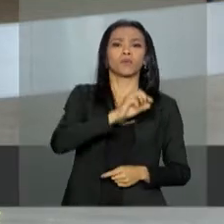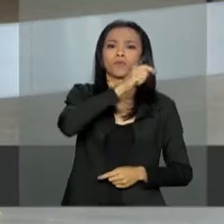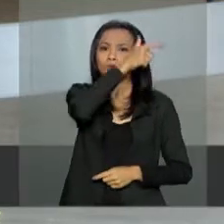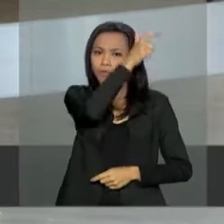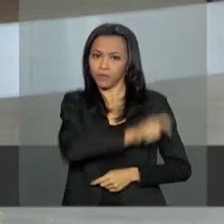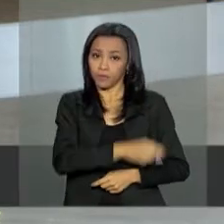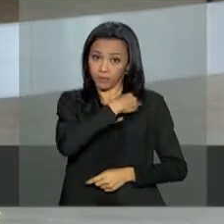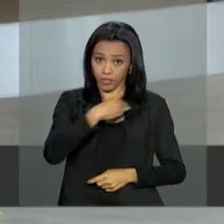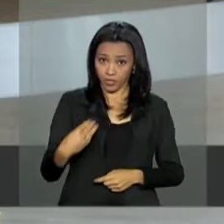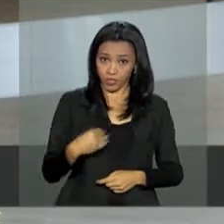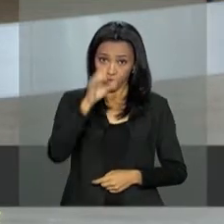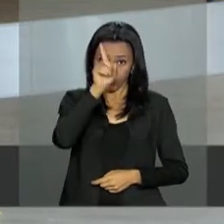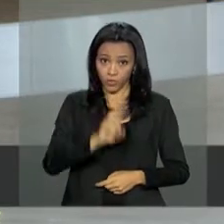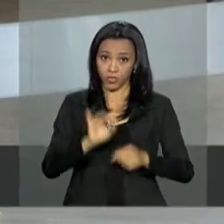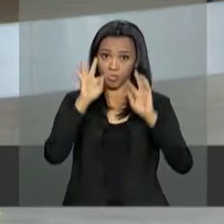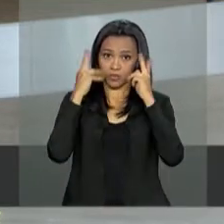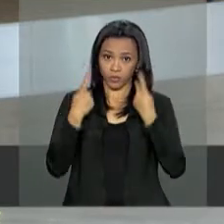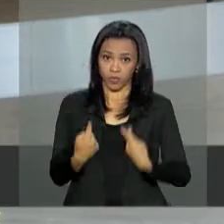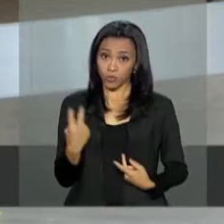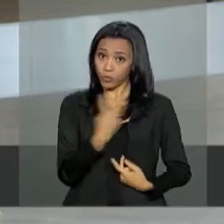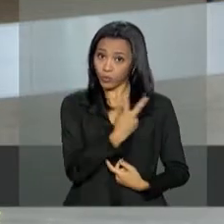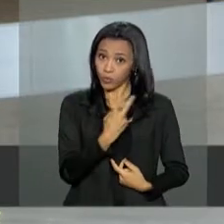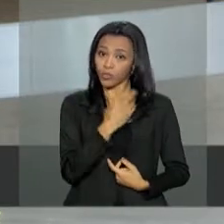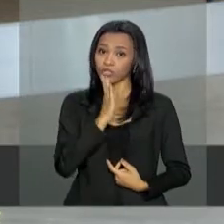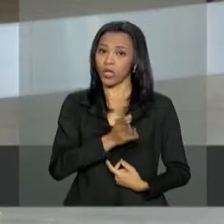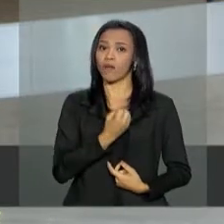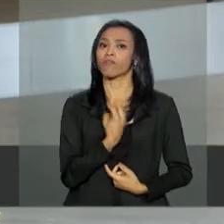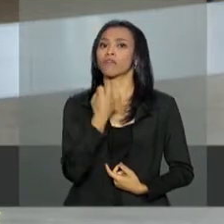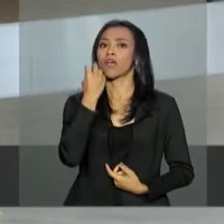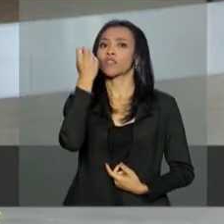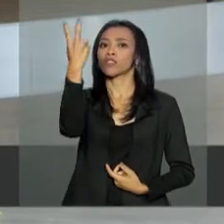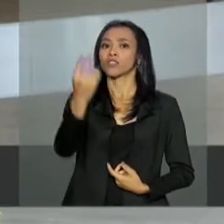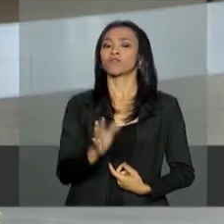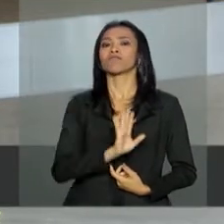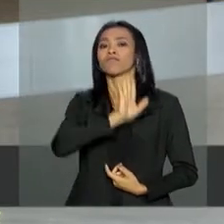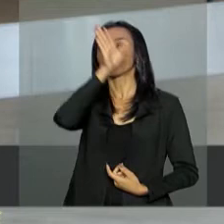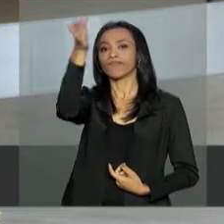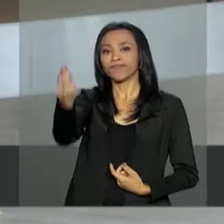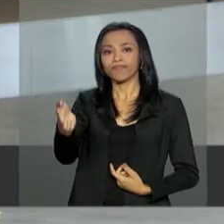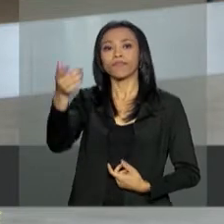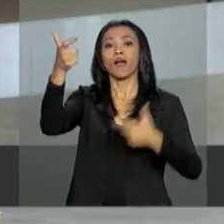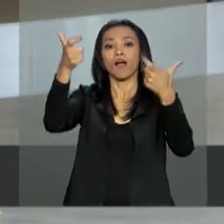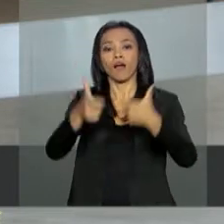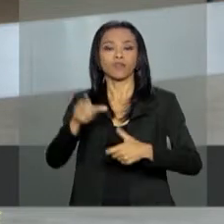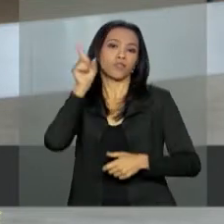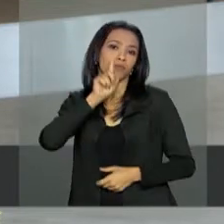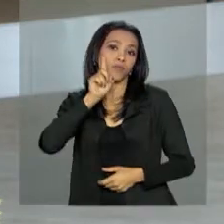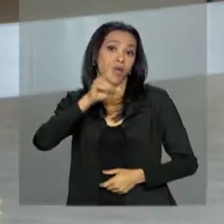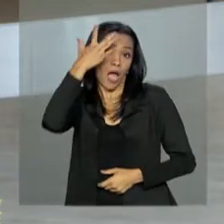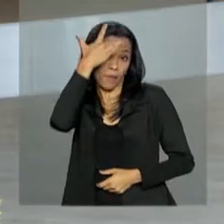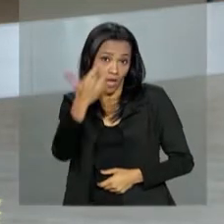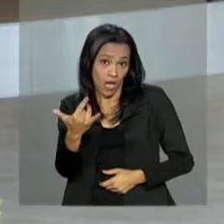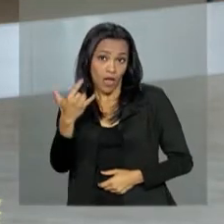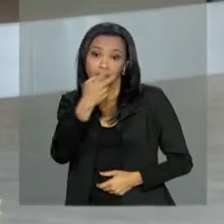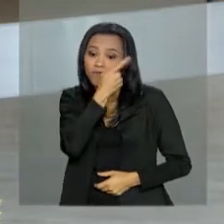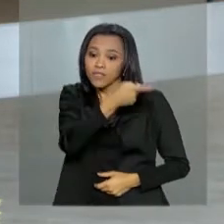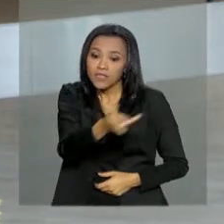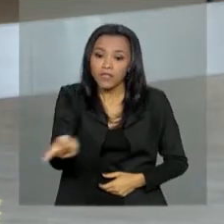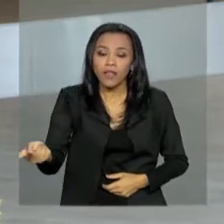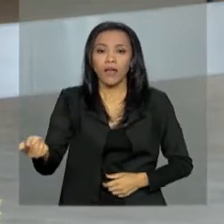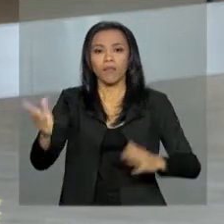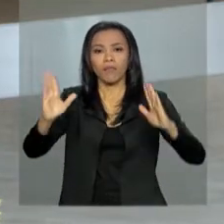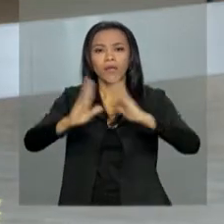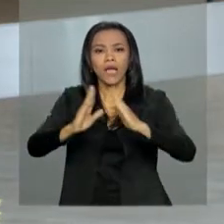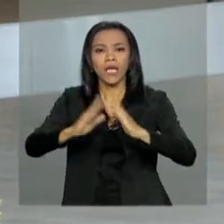Direitos Humanos, Gustavo Rocha, já estão a caminho dos Estados Unidos. Amanhã, eles visitam um abrigo para crianças